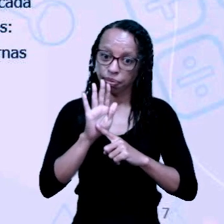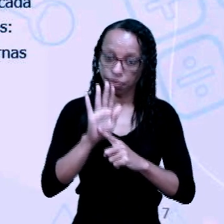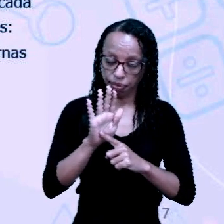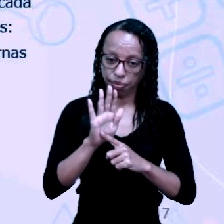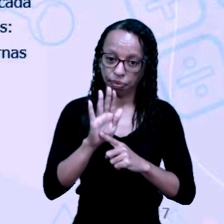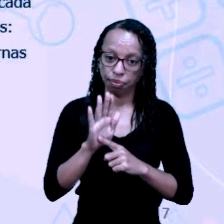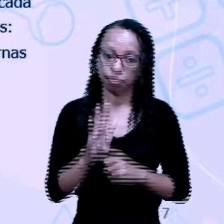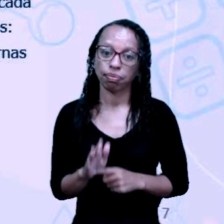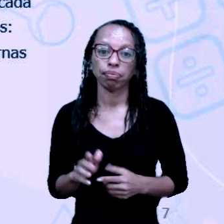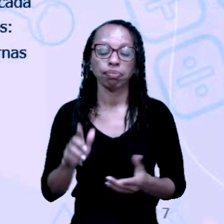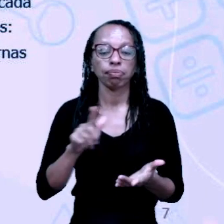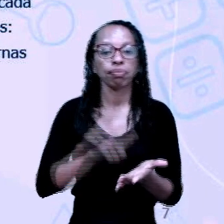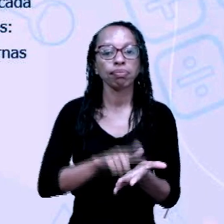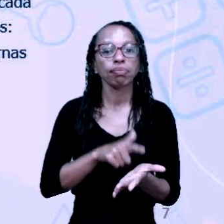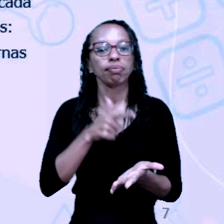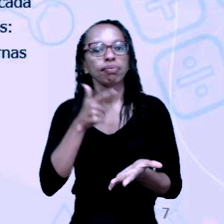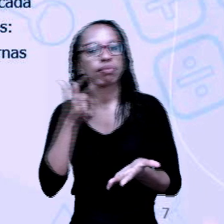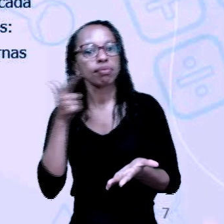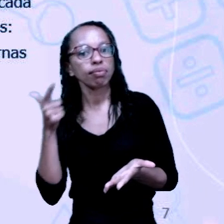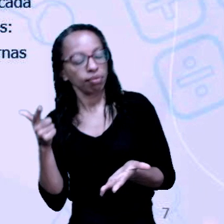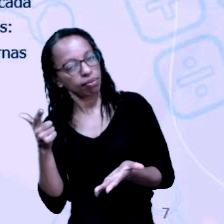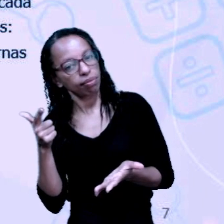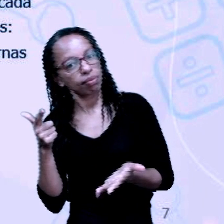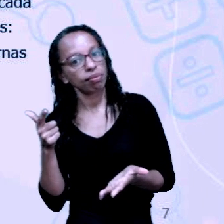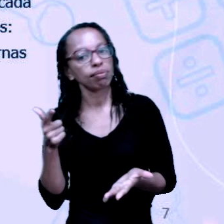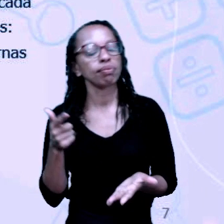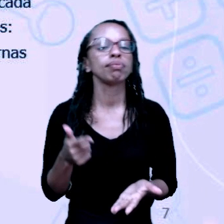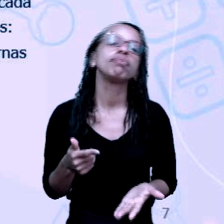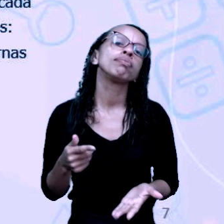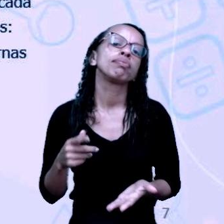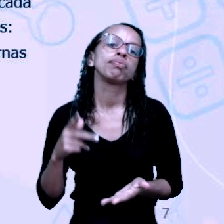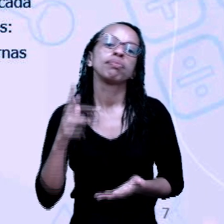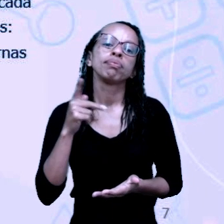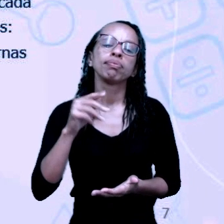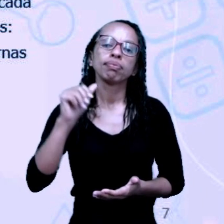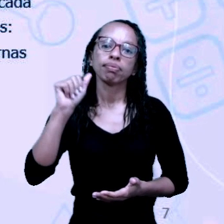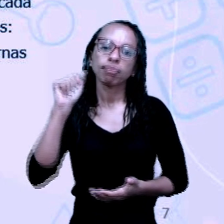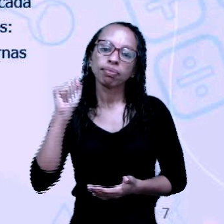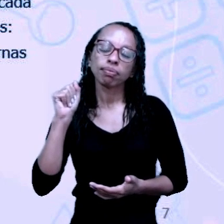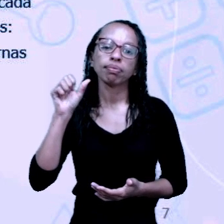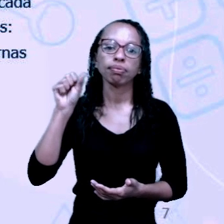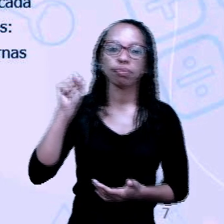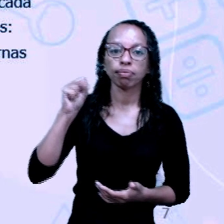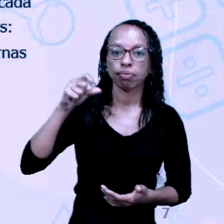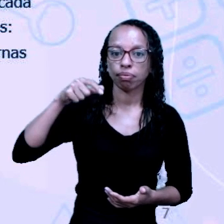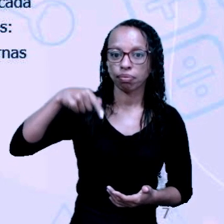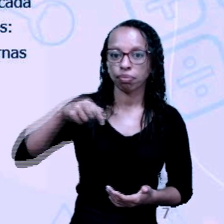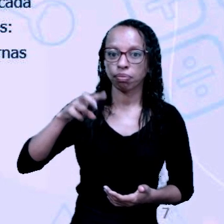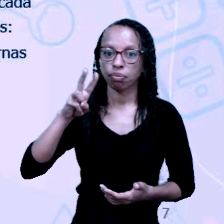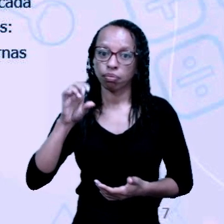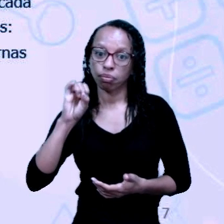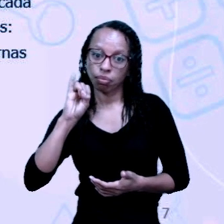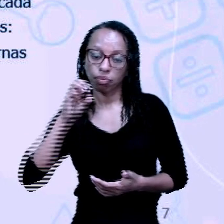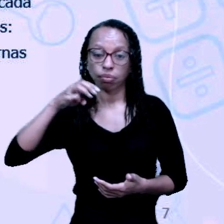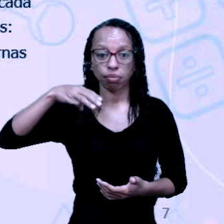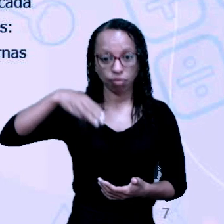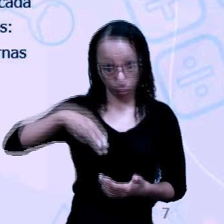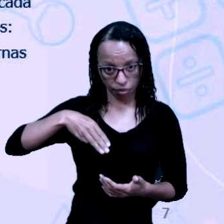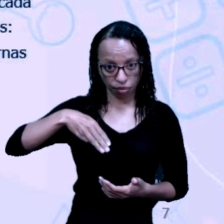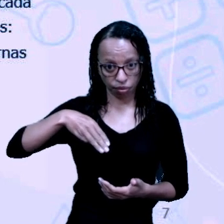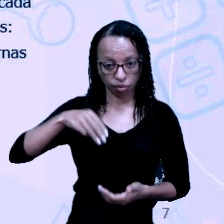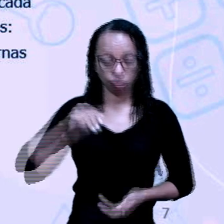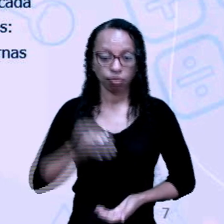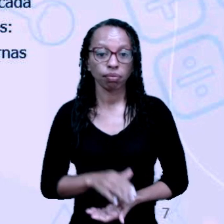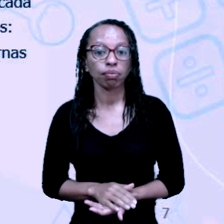jornais como o Pasquim, que foi um jornal tradicional aqui do Brasil, e também uma capa de um jornal